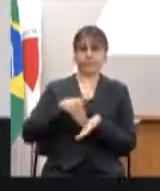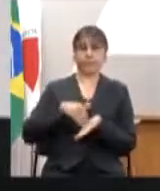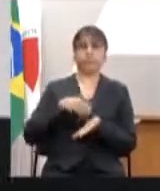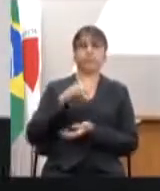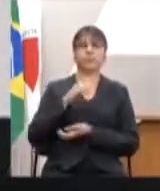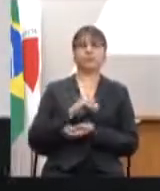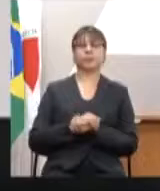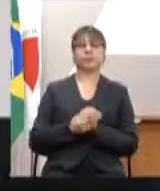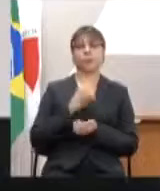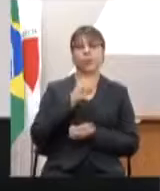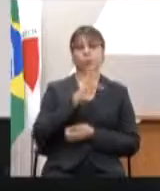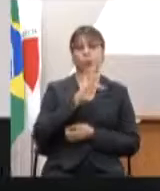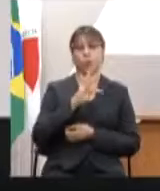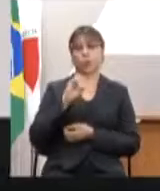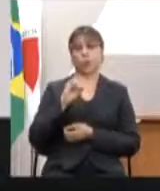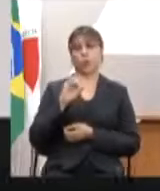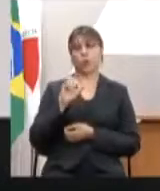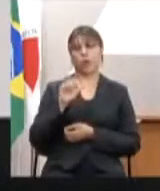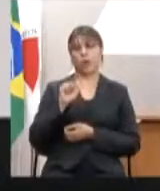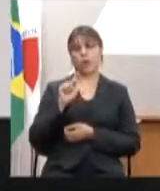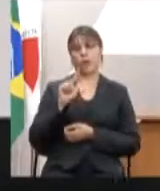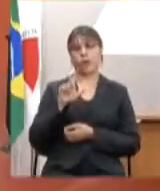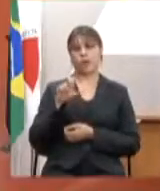Otto Alexandre Levi.